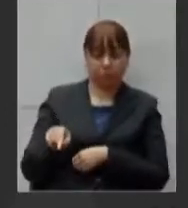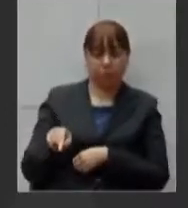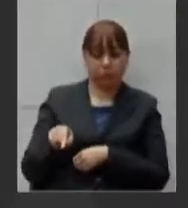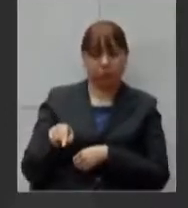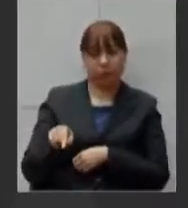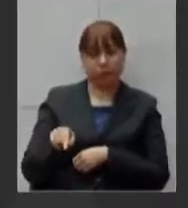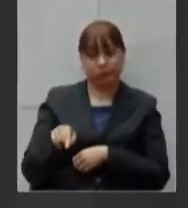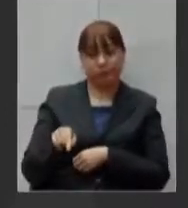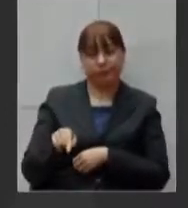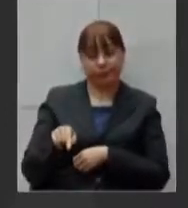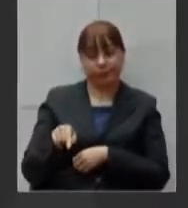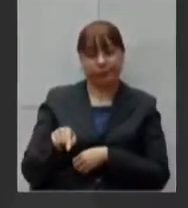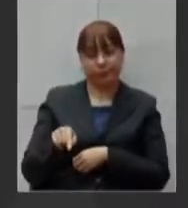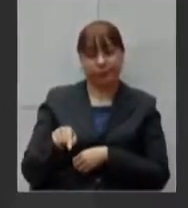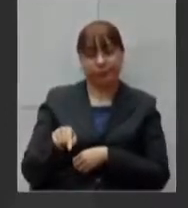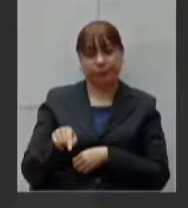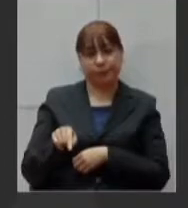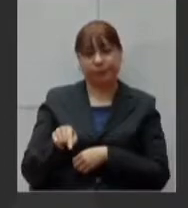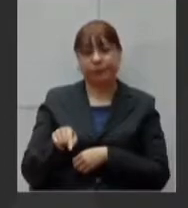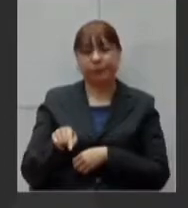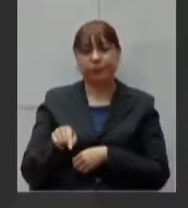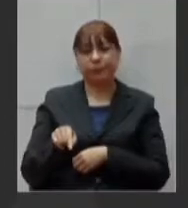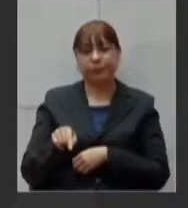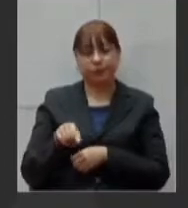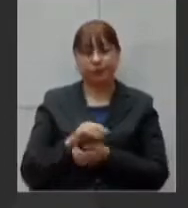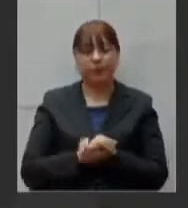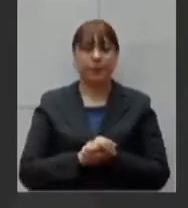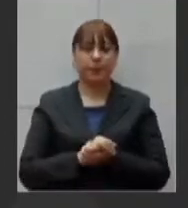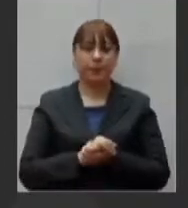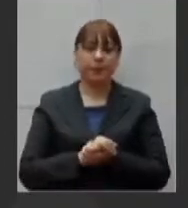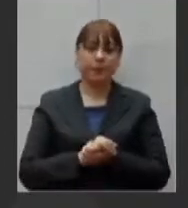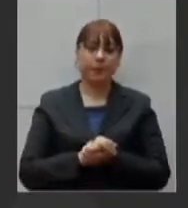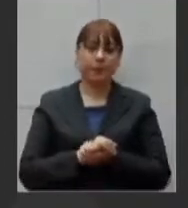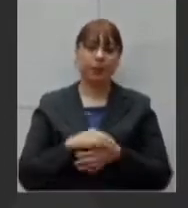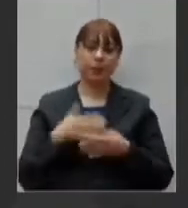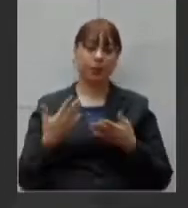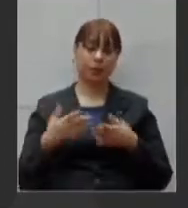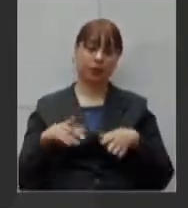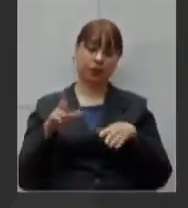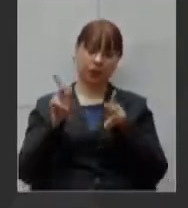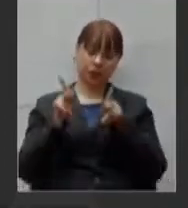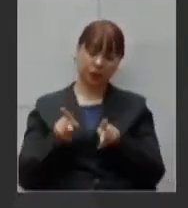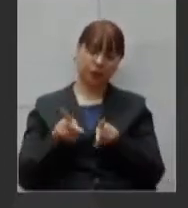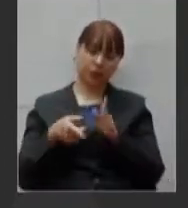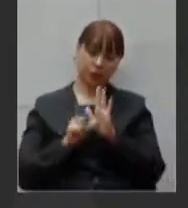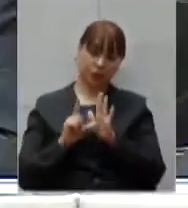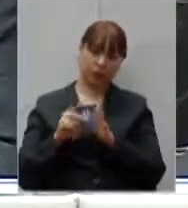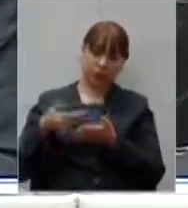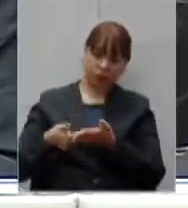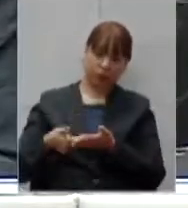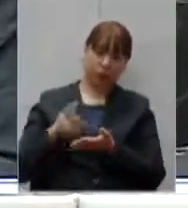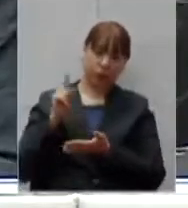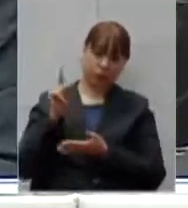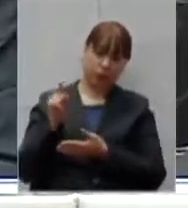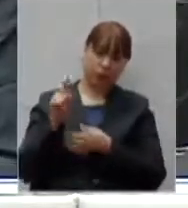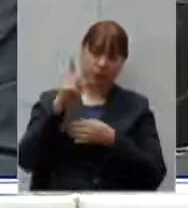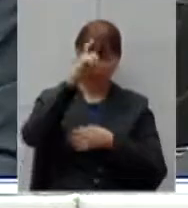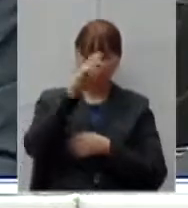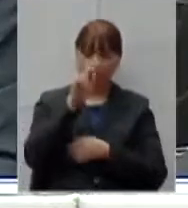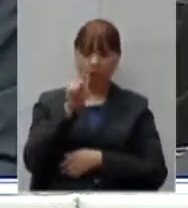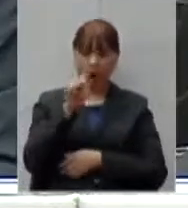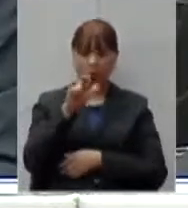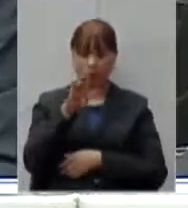em relação a COVID os pacientes que estavam internados no Galba Veloso